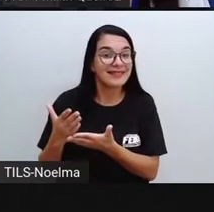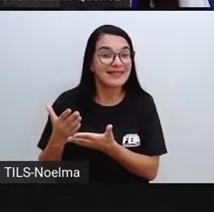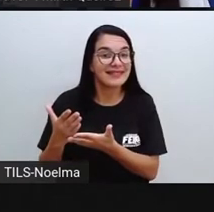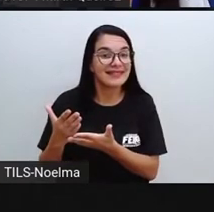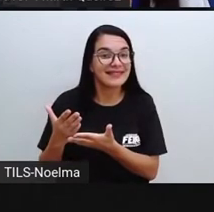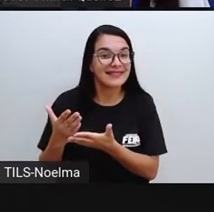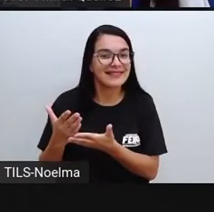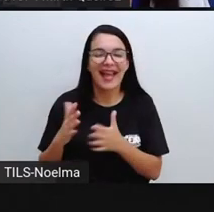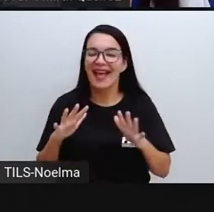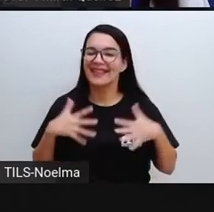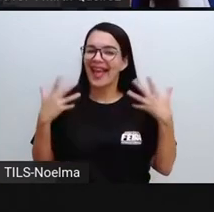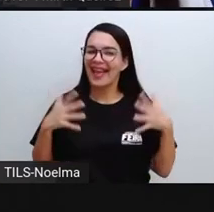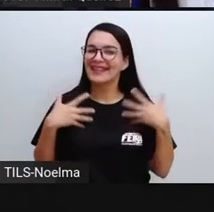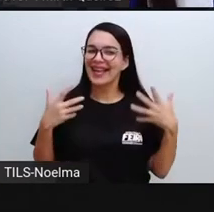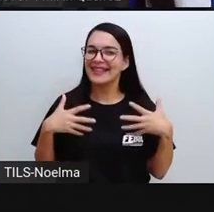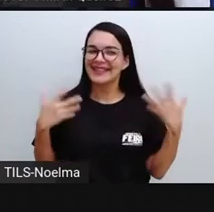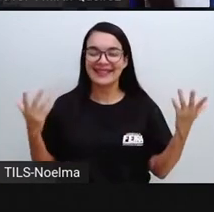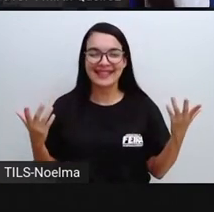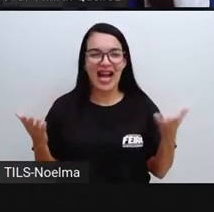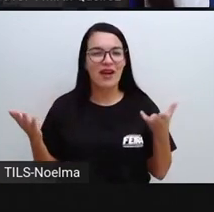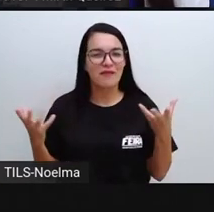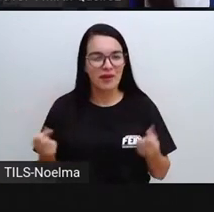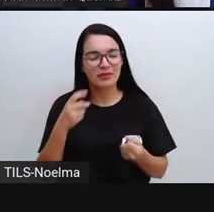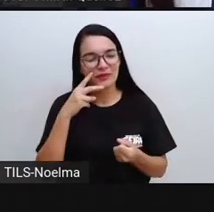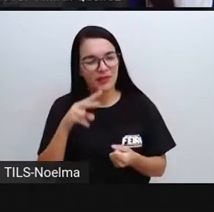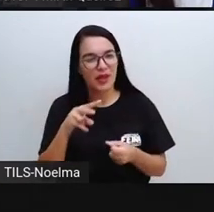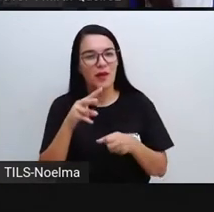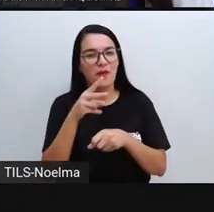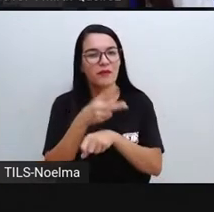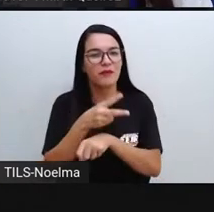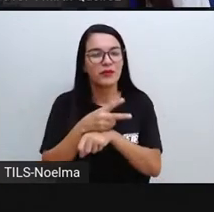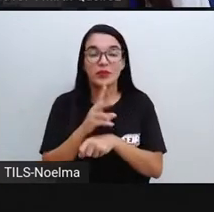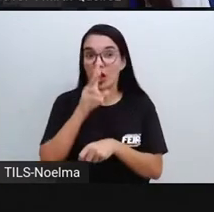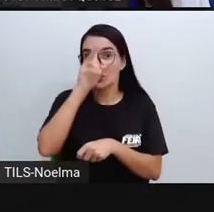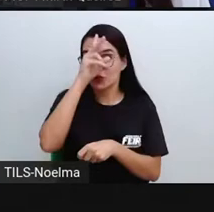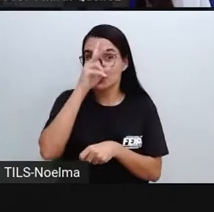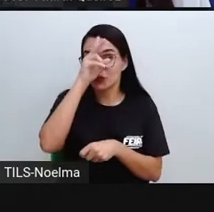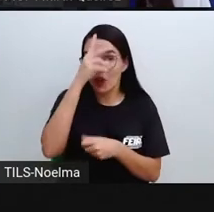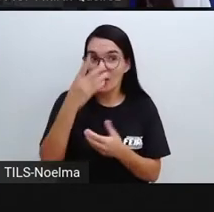forma animada, diferente, gente, vamos começar com uma história?